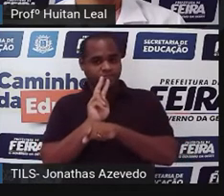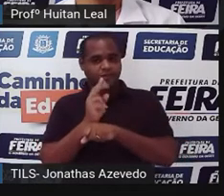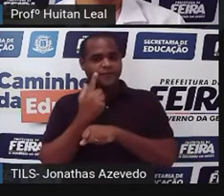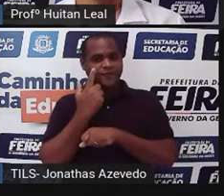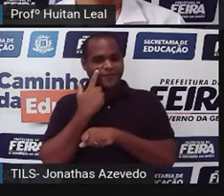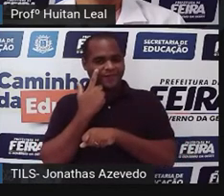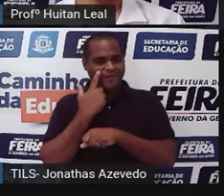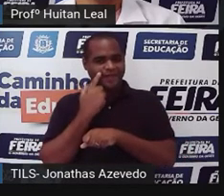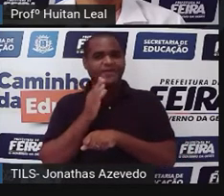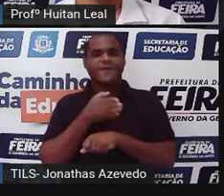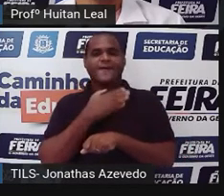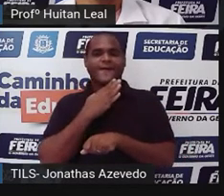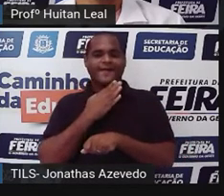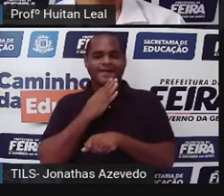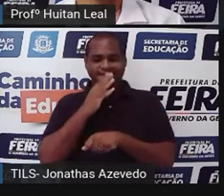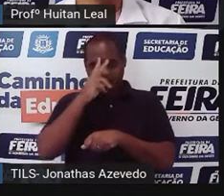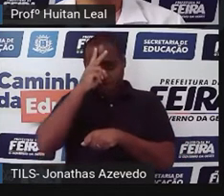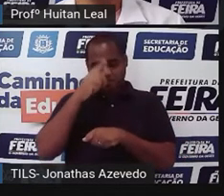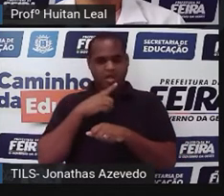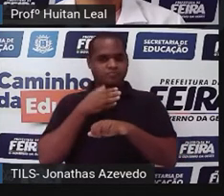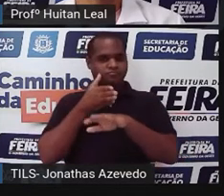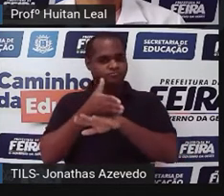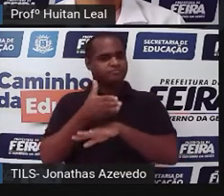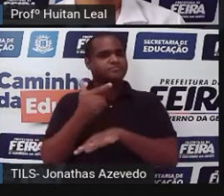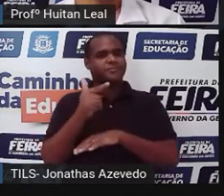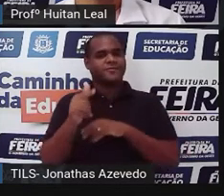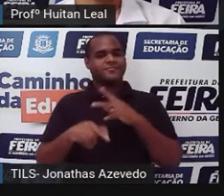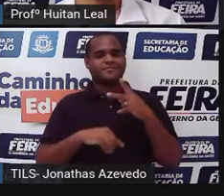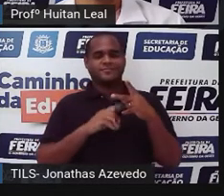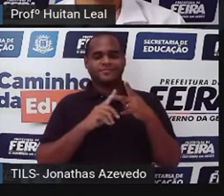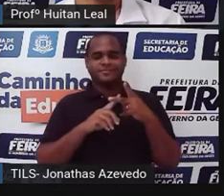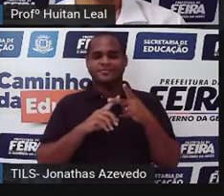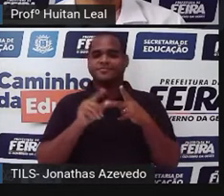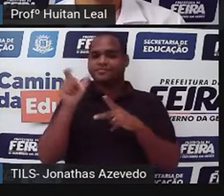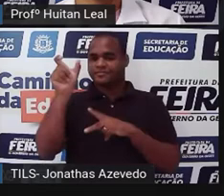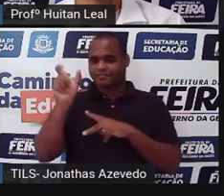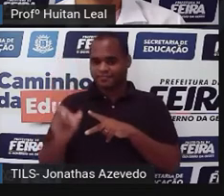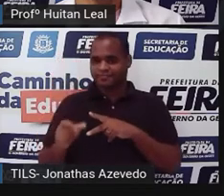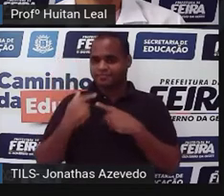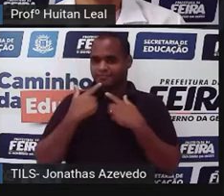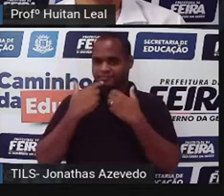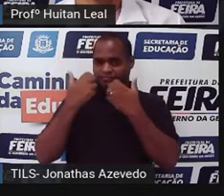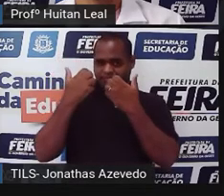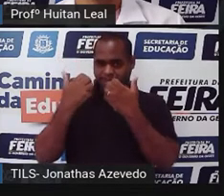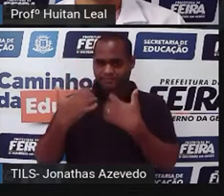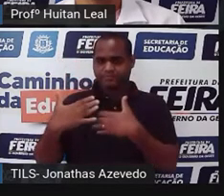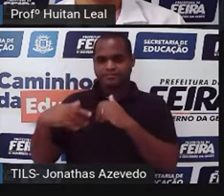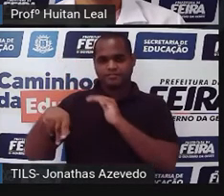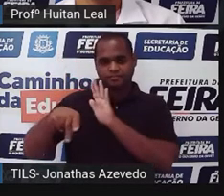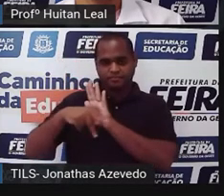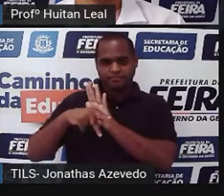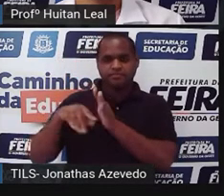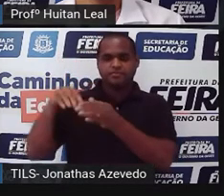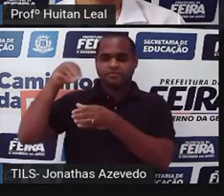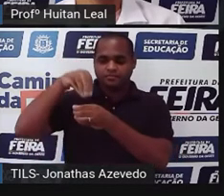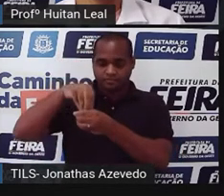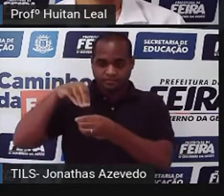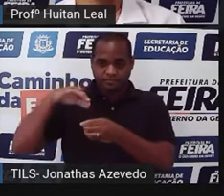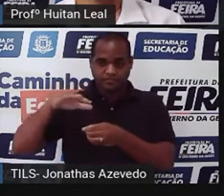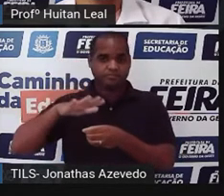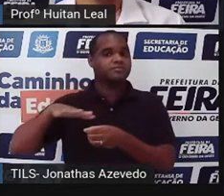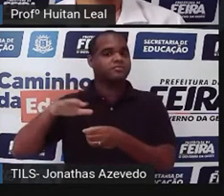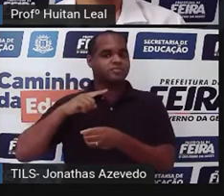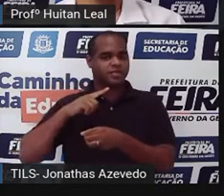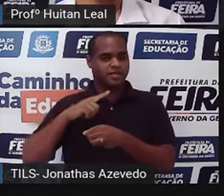que conhece a história e não participa. O personagem, o narrador-personagem, que narra a história sendo um dos seus